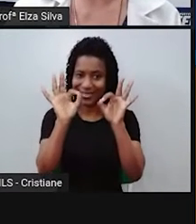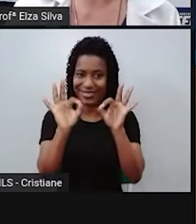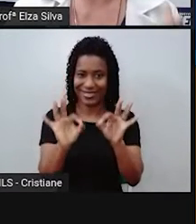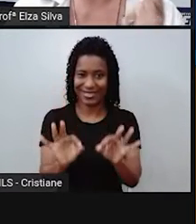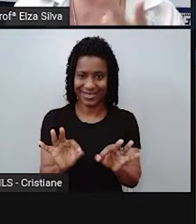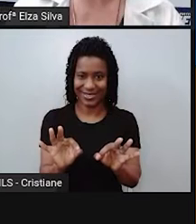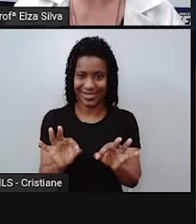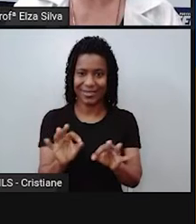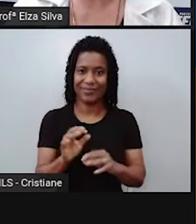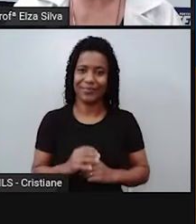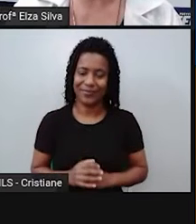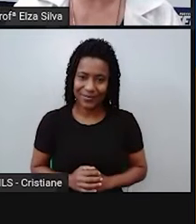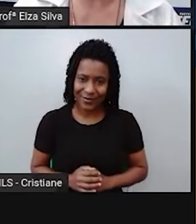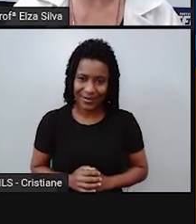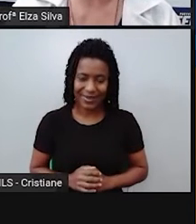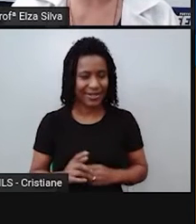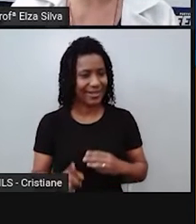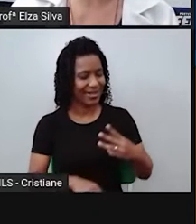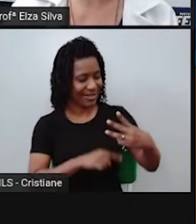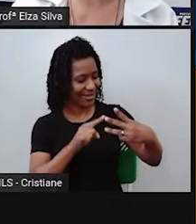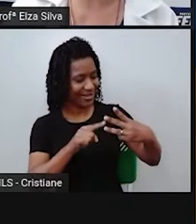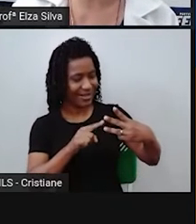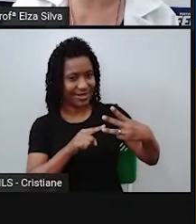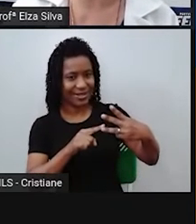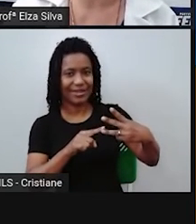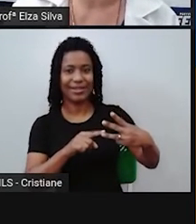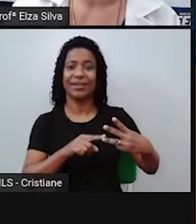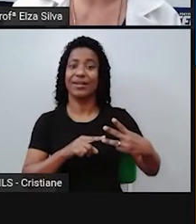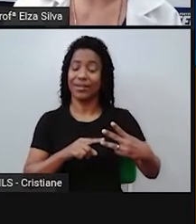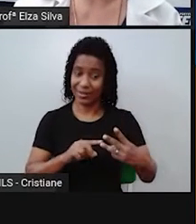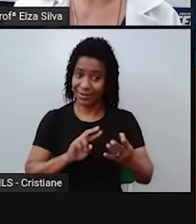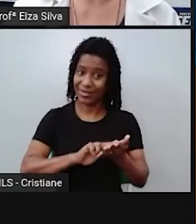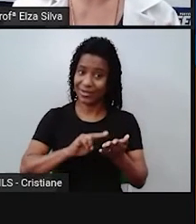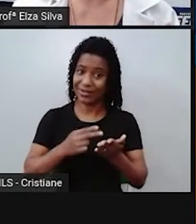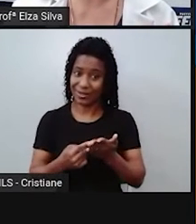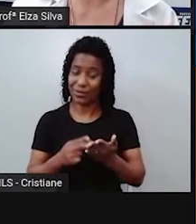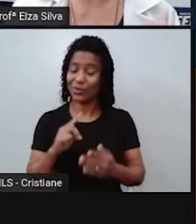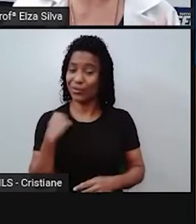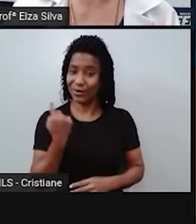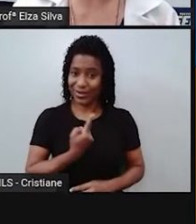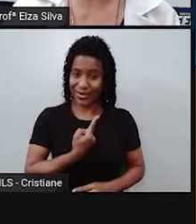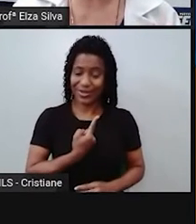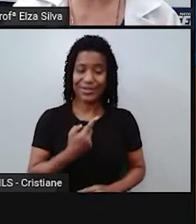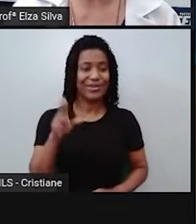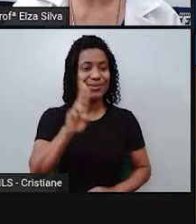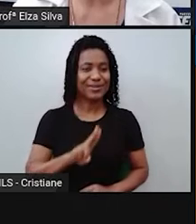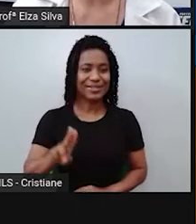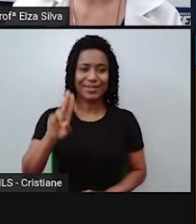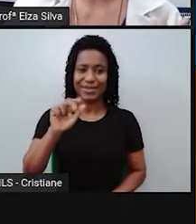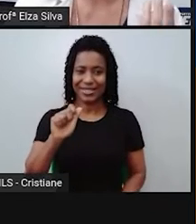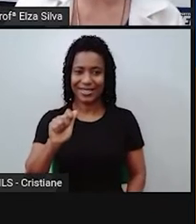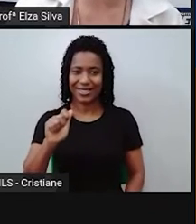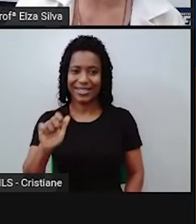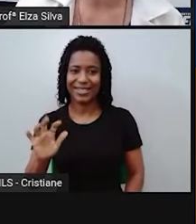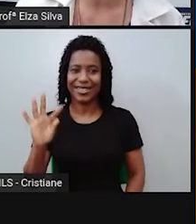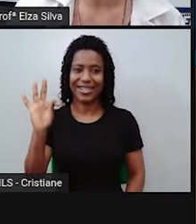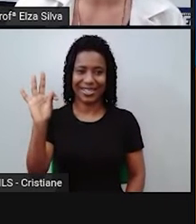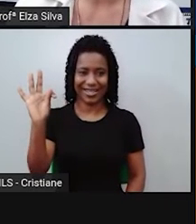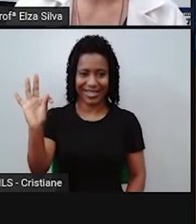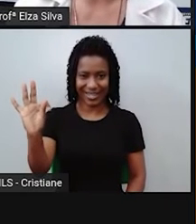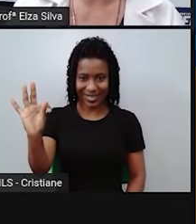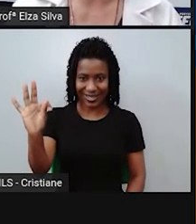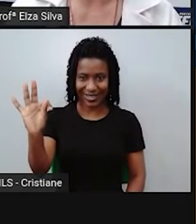And, we use at with time. E nós utilizamos at com